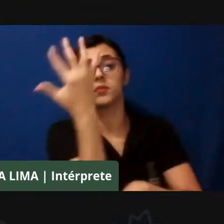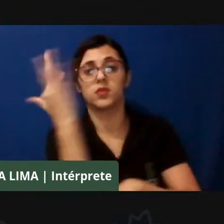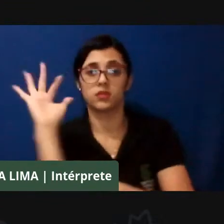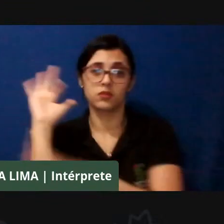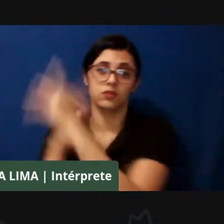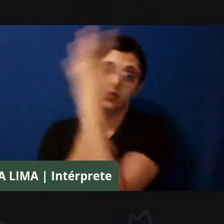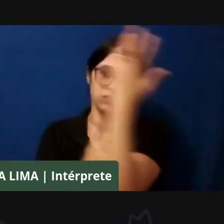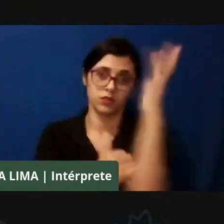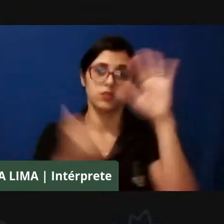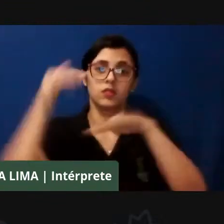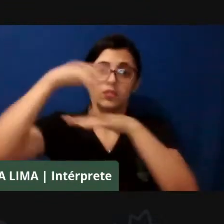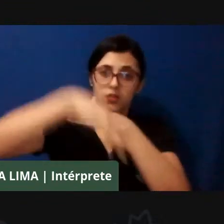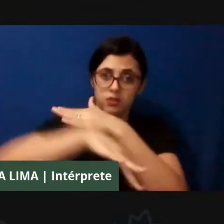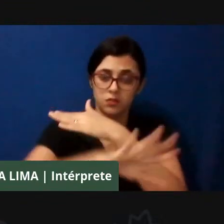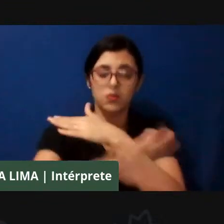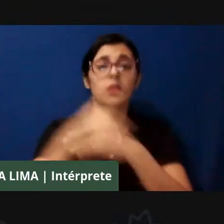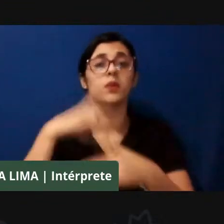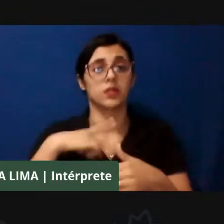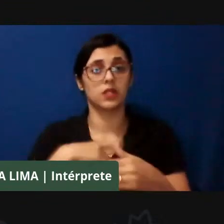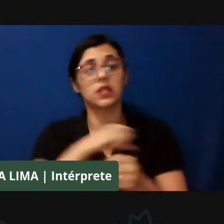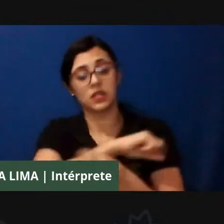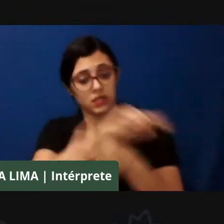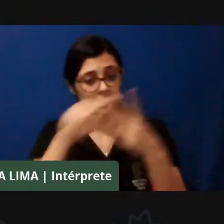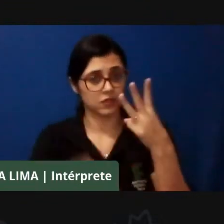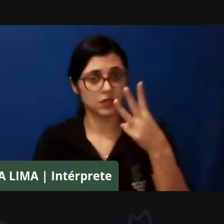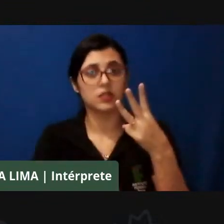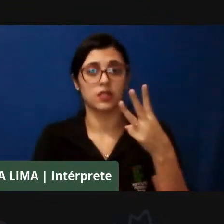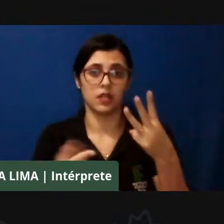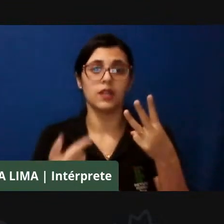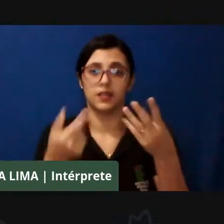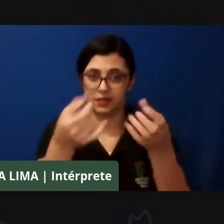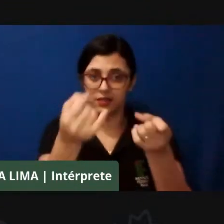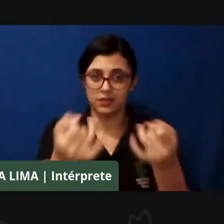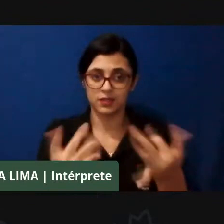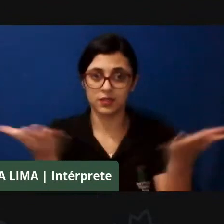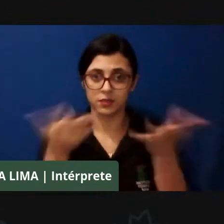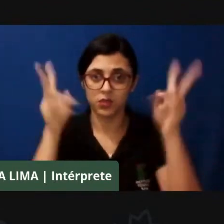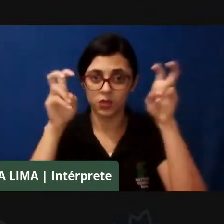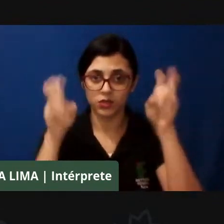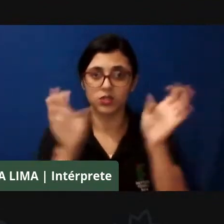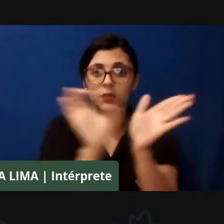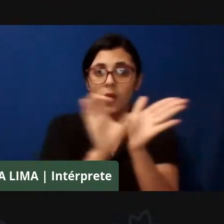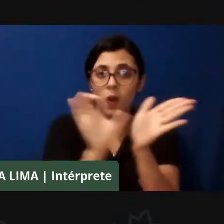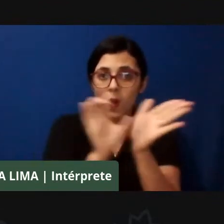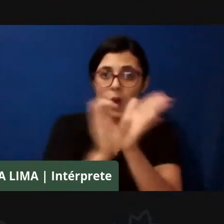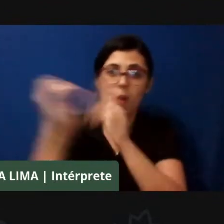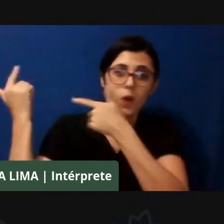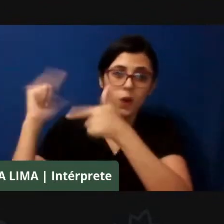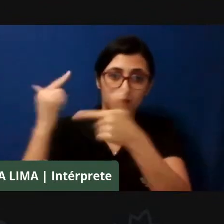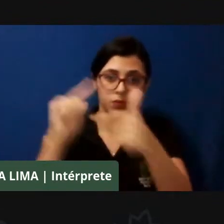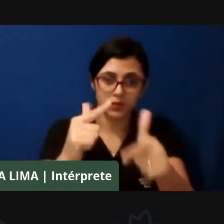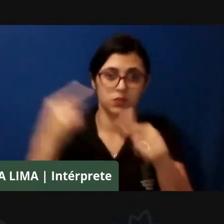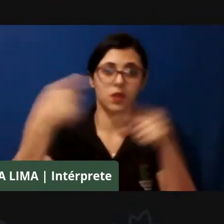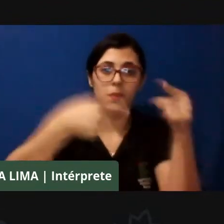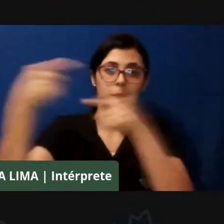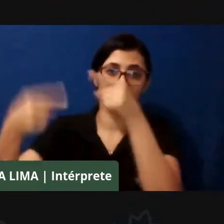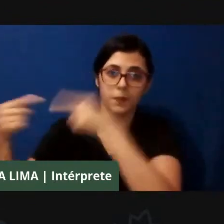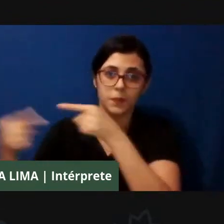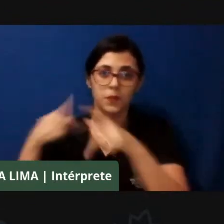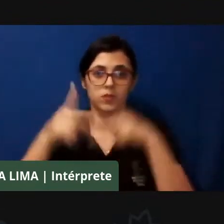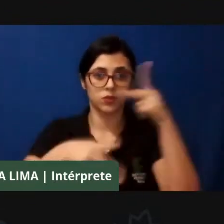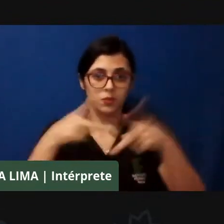são esses três eixos que estão aí, comunidades tradicionais, políticas públicas e meio ambiente.